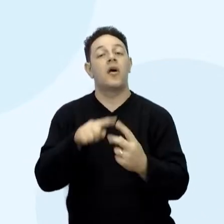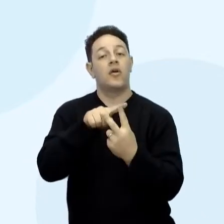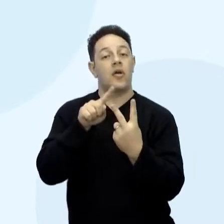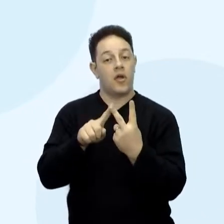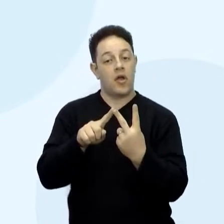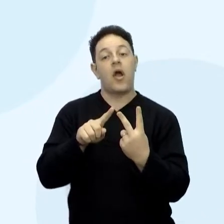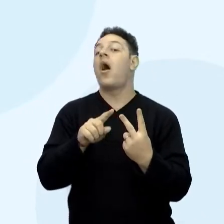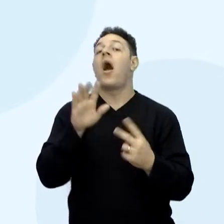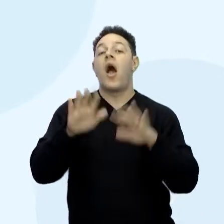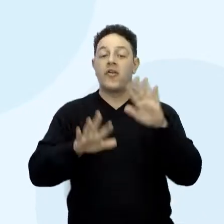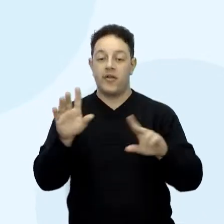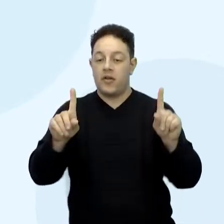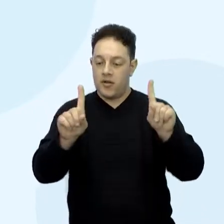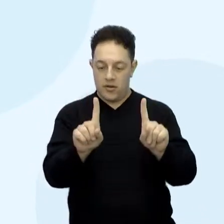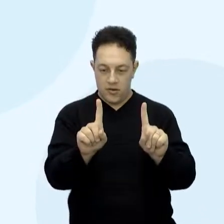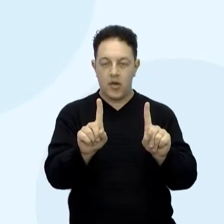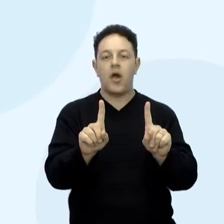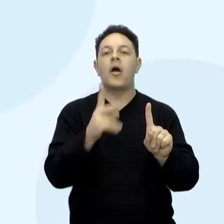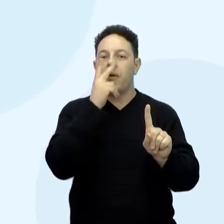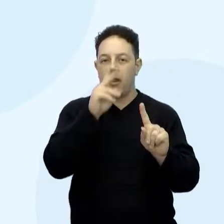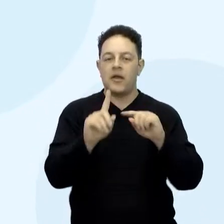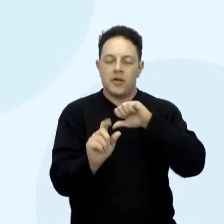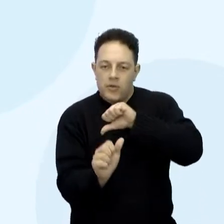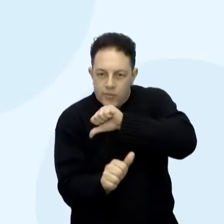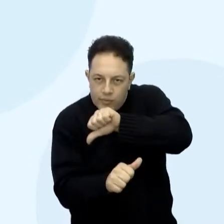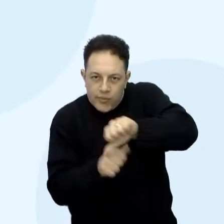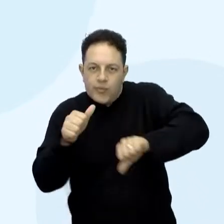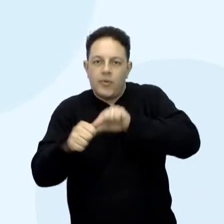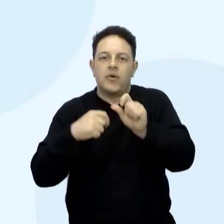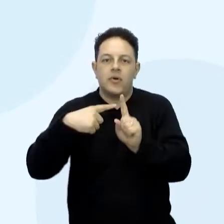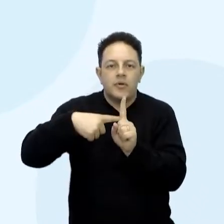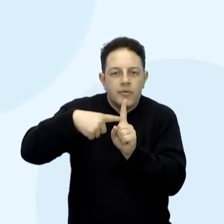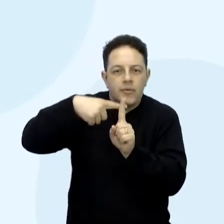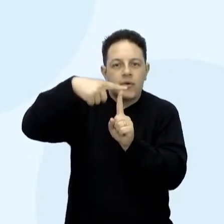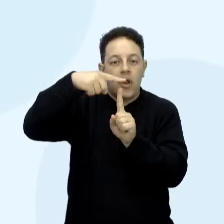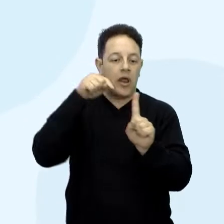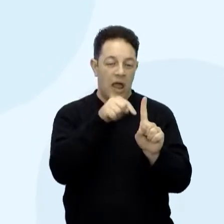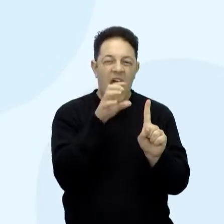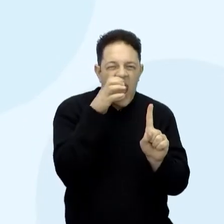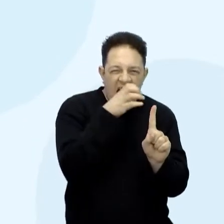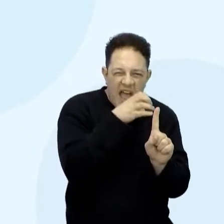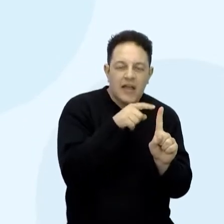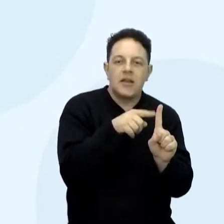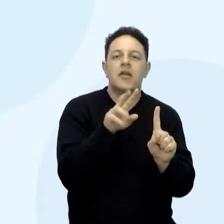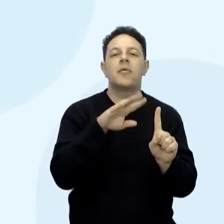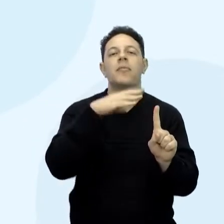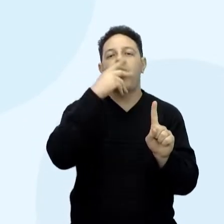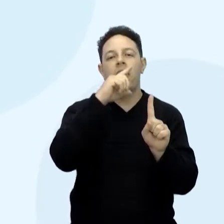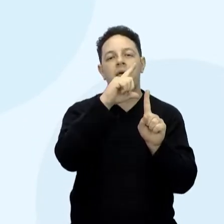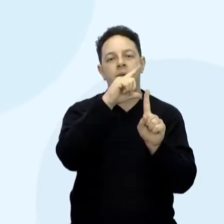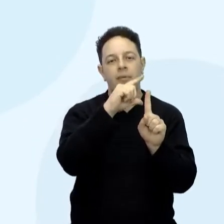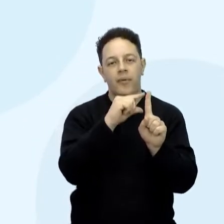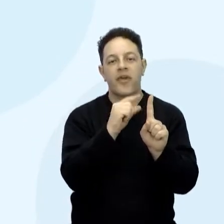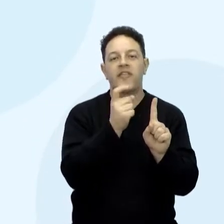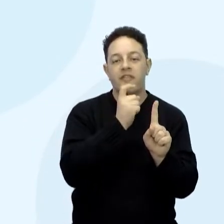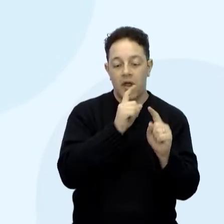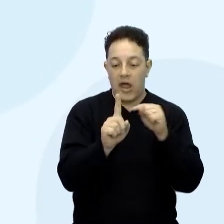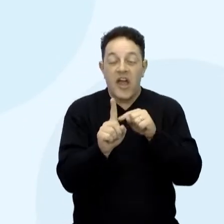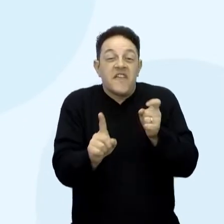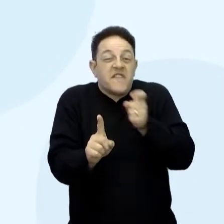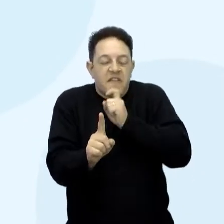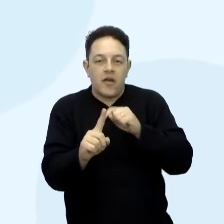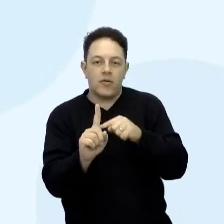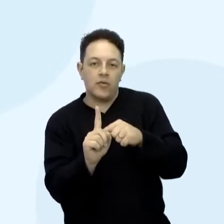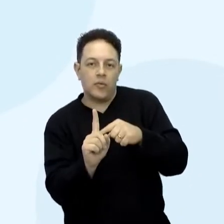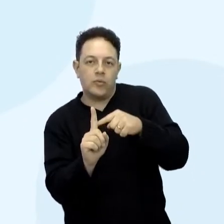os corpos sofrem alteração na temperatura, né? Quem está mais quente fica mais frio. E quem está mais frio fica mais quente.